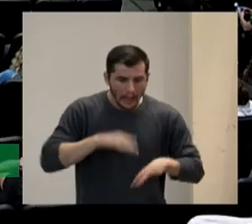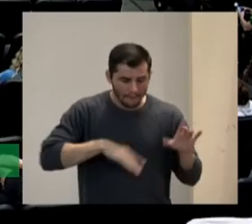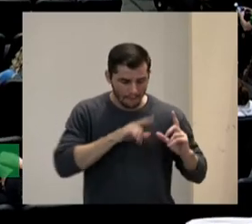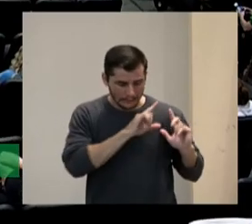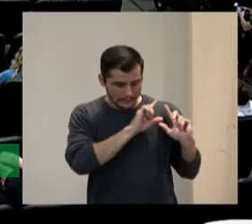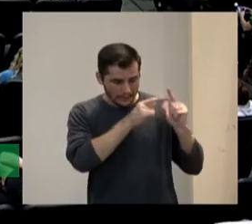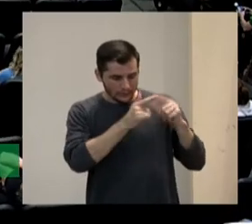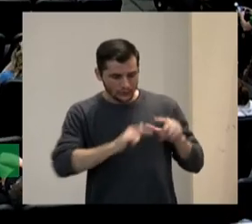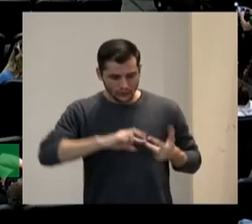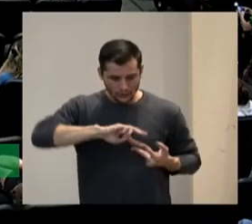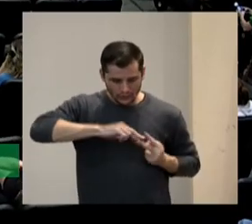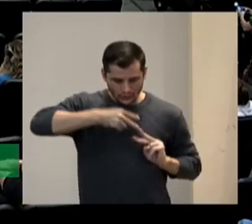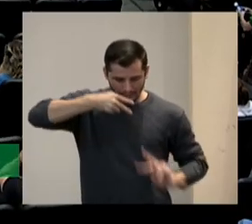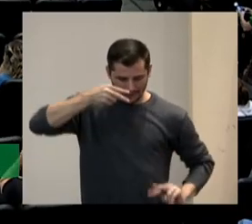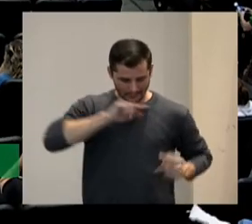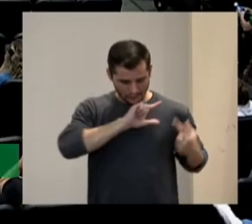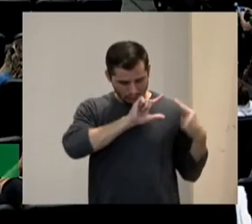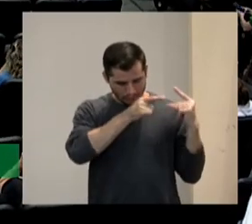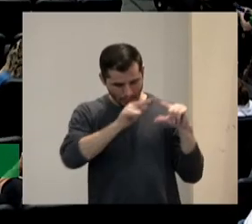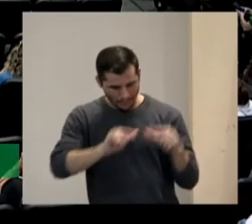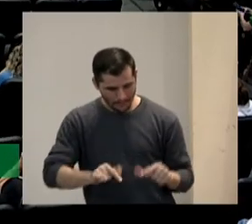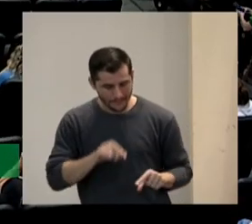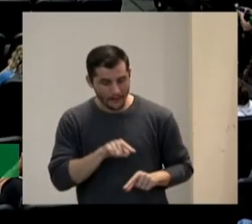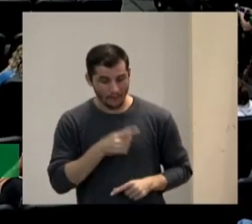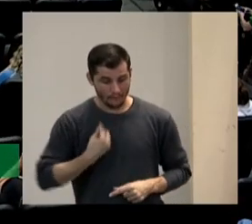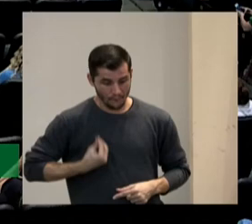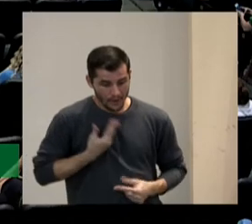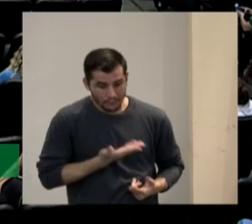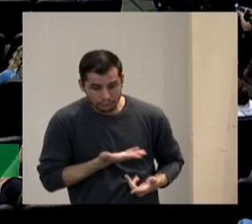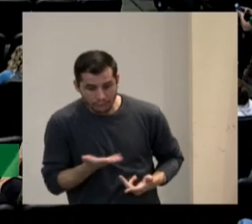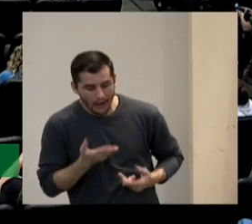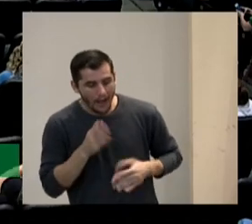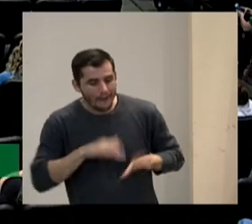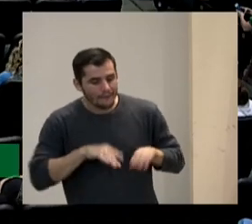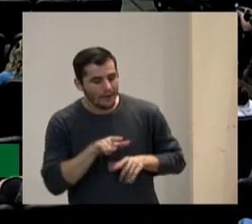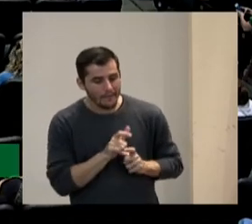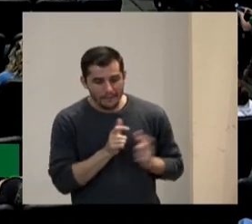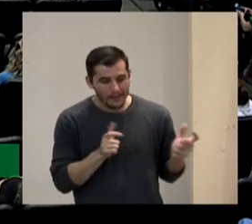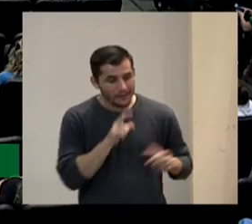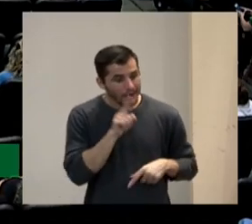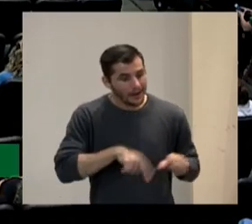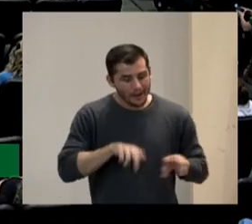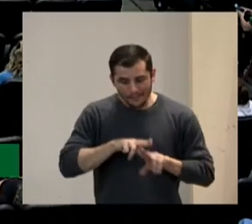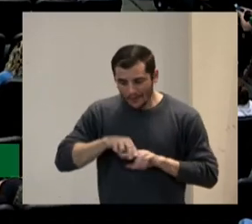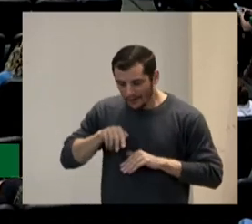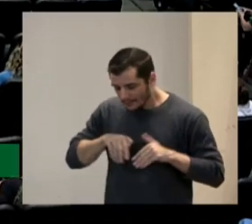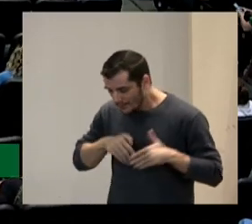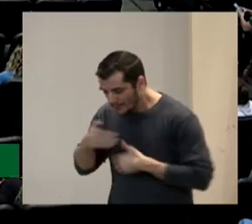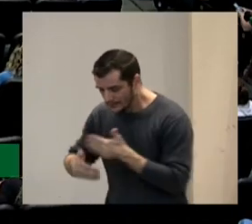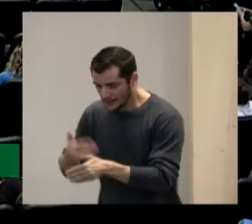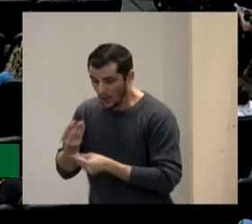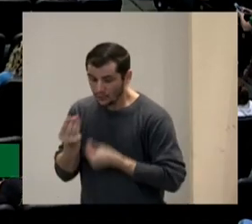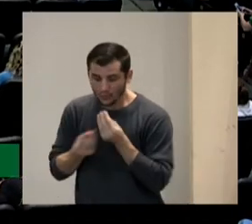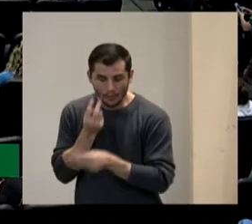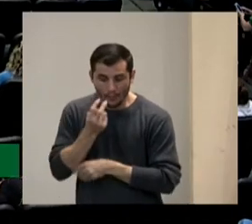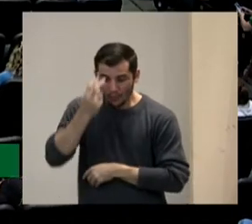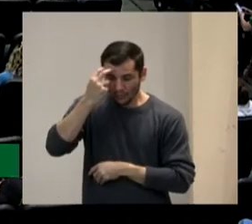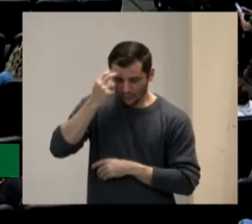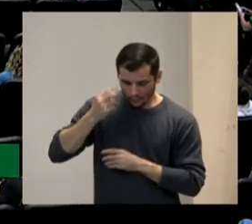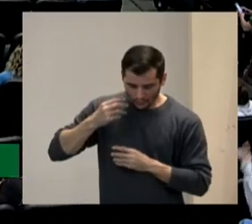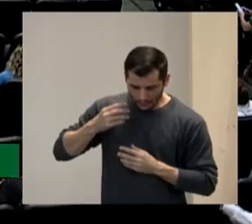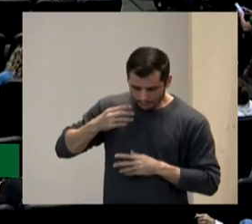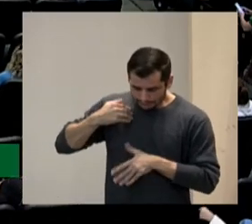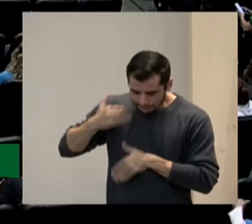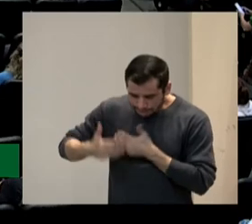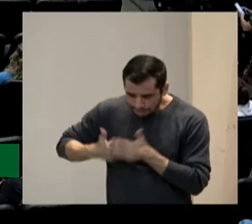genética mas a maioria das vezes procede por um processo de formação cultural de fato